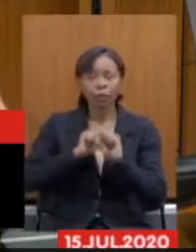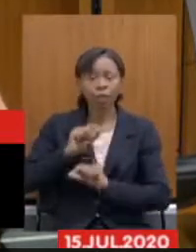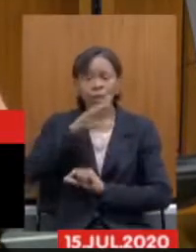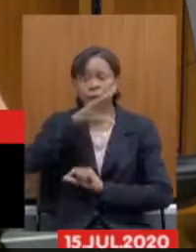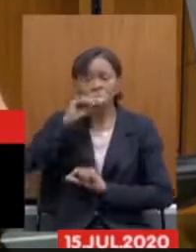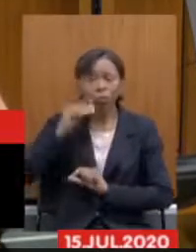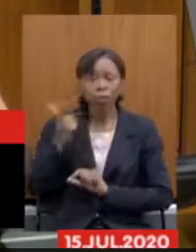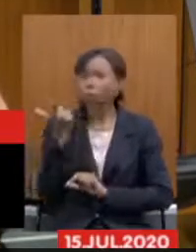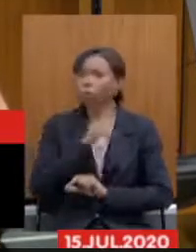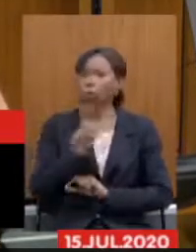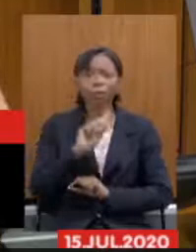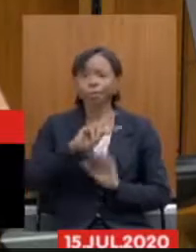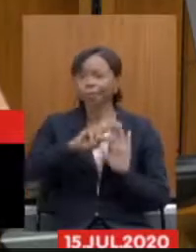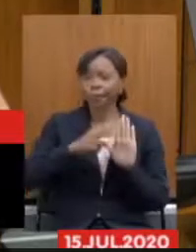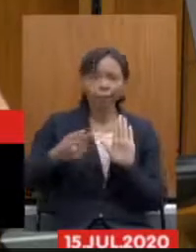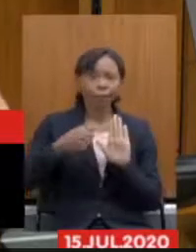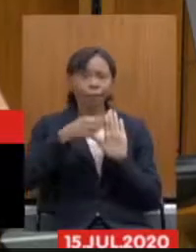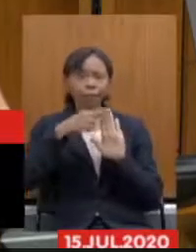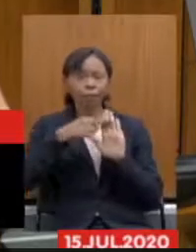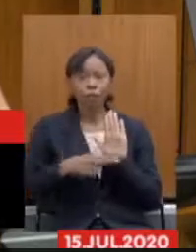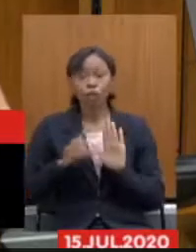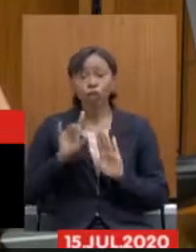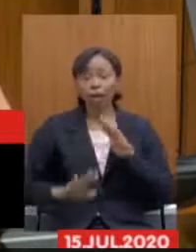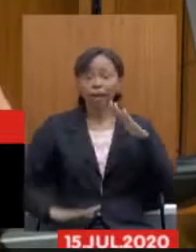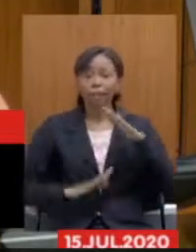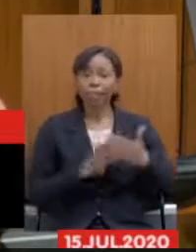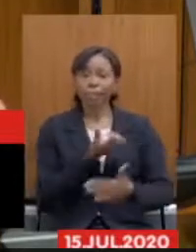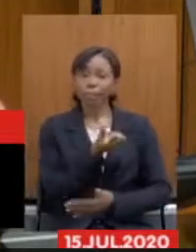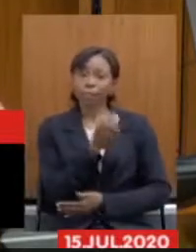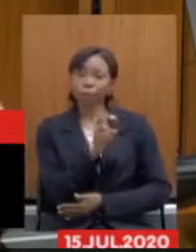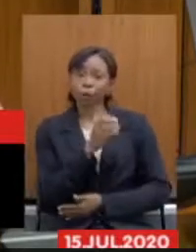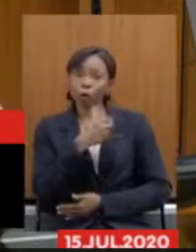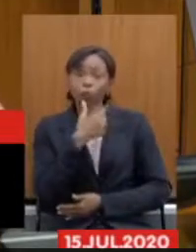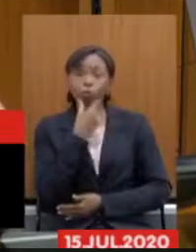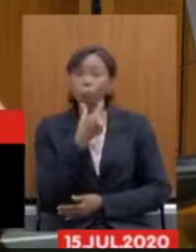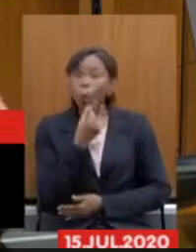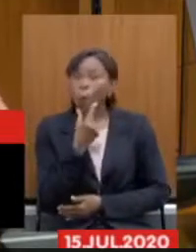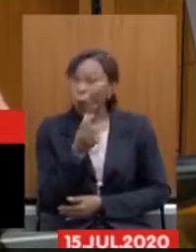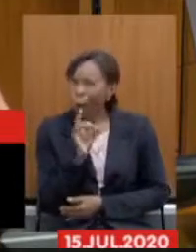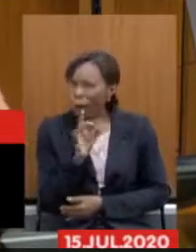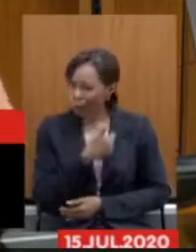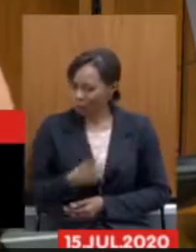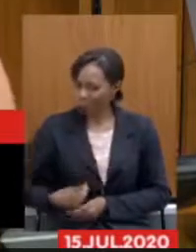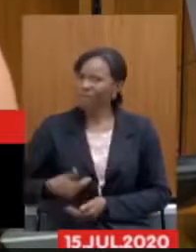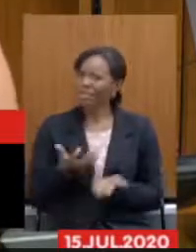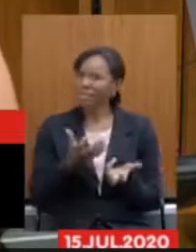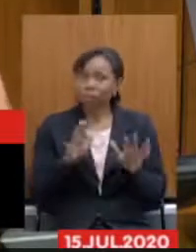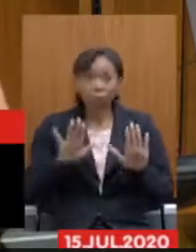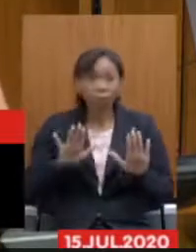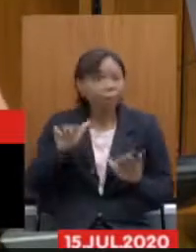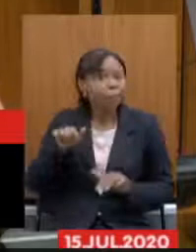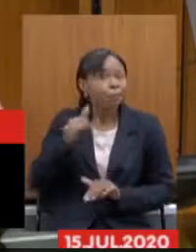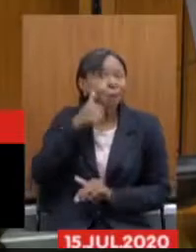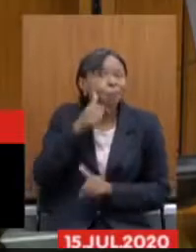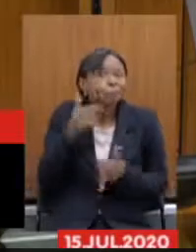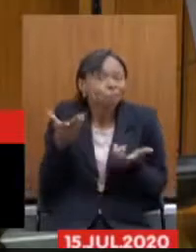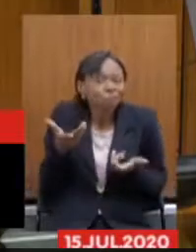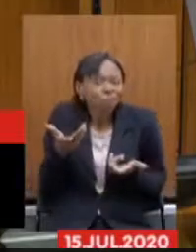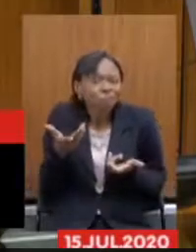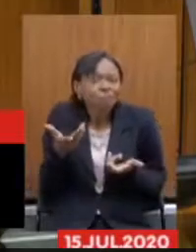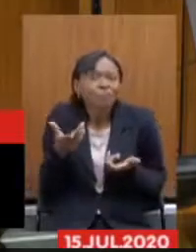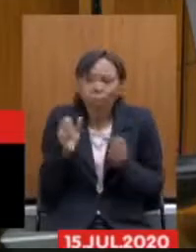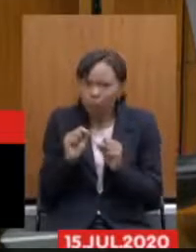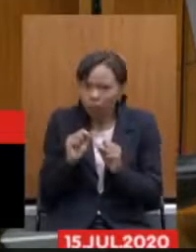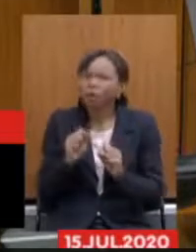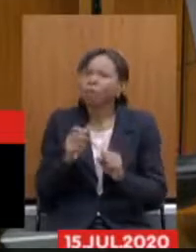65 anos no caso dos homens como o governo quer quem sabe para as mulheres e esse ponto eu não posso deixar que meu tempo está acabando de falar